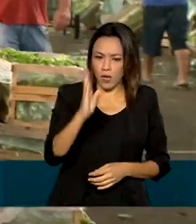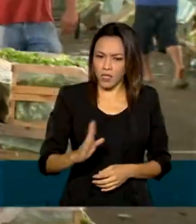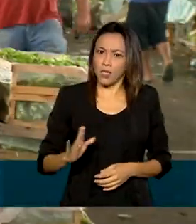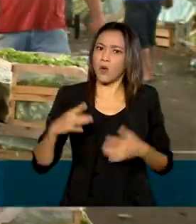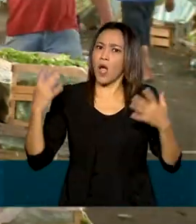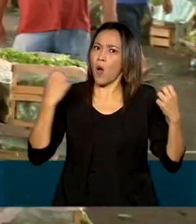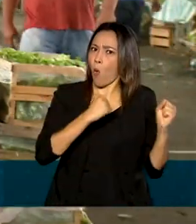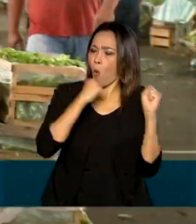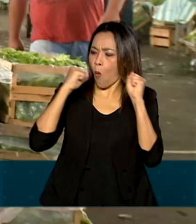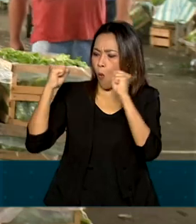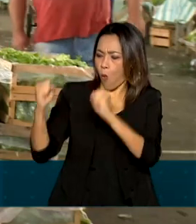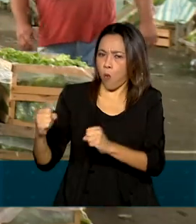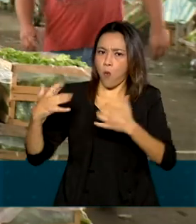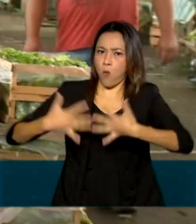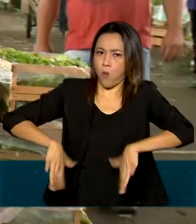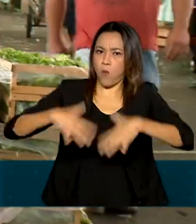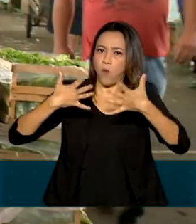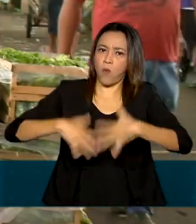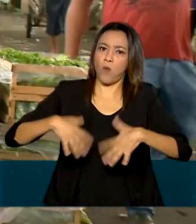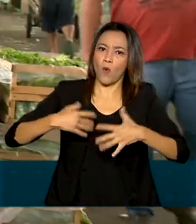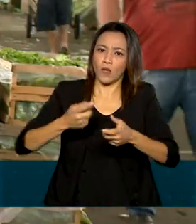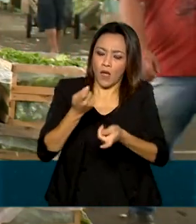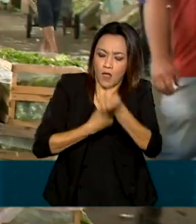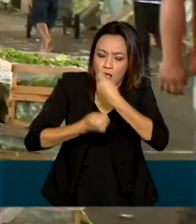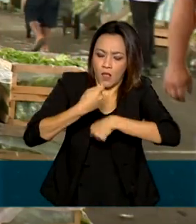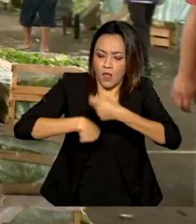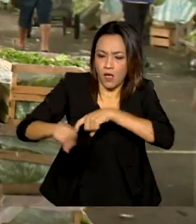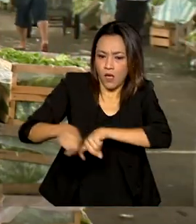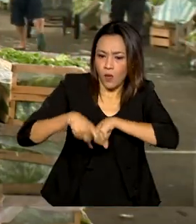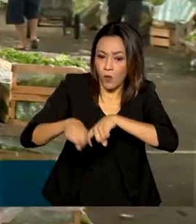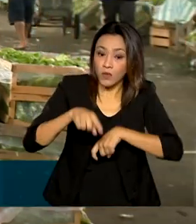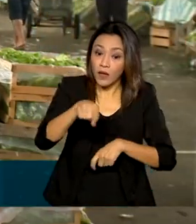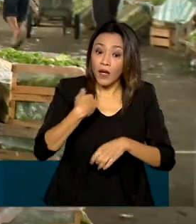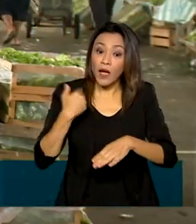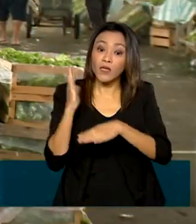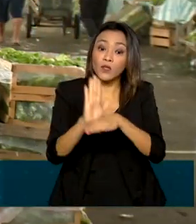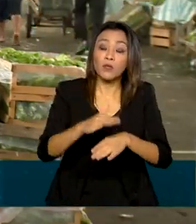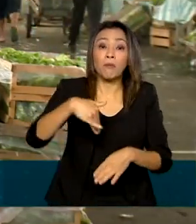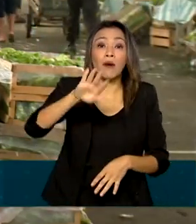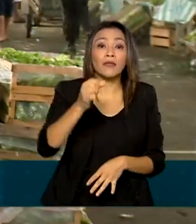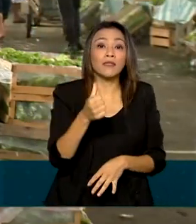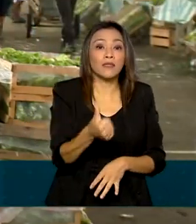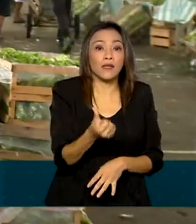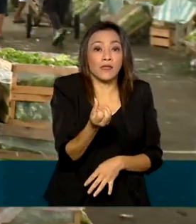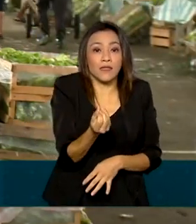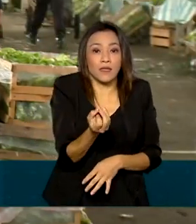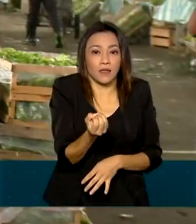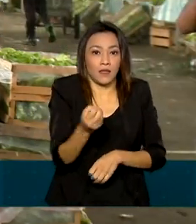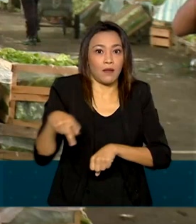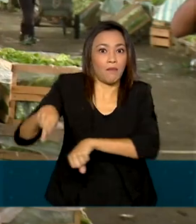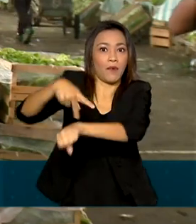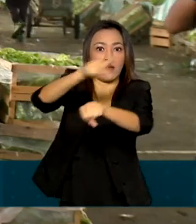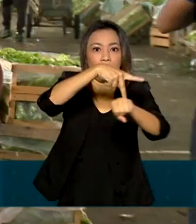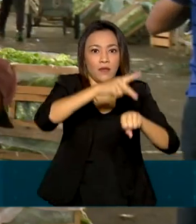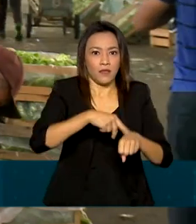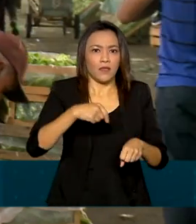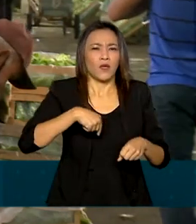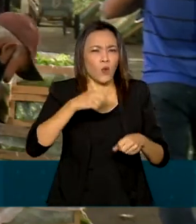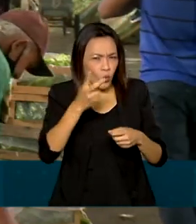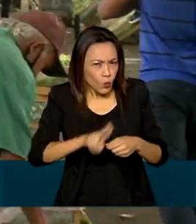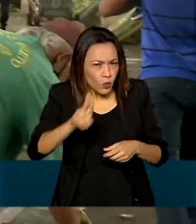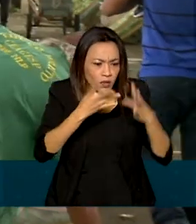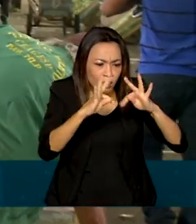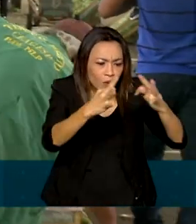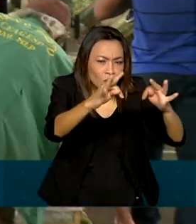agronegócio. O que é produzido aqui ajuda a alimentar mais de 160 países. Com a tecnologia no campo, essa produção pode ser